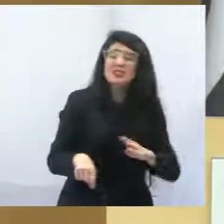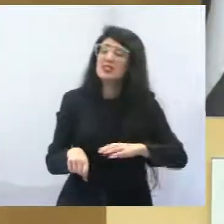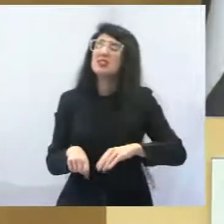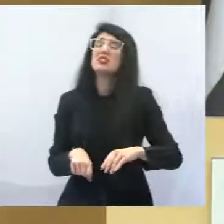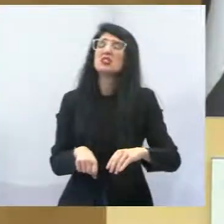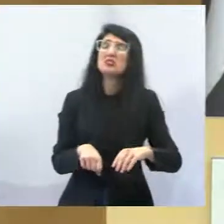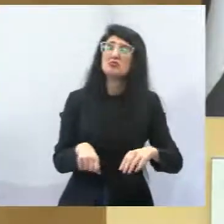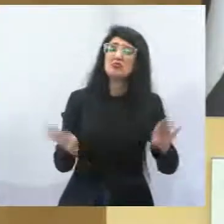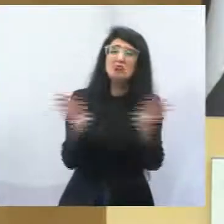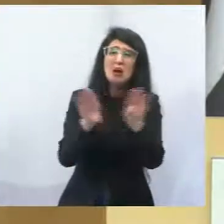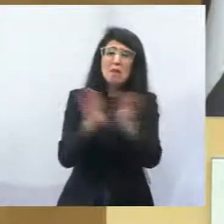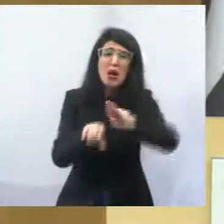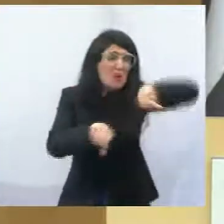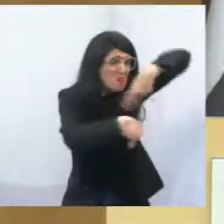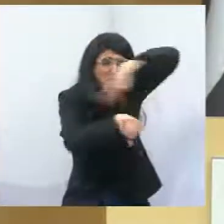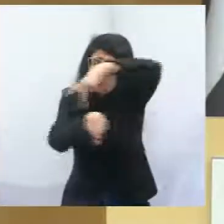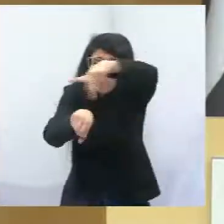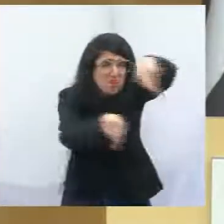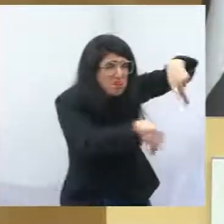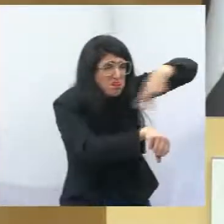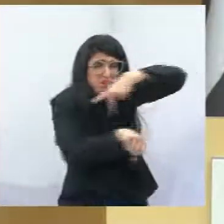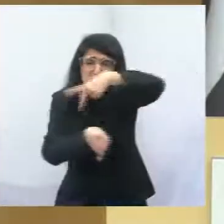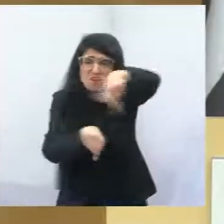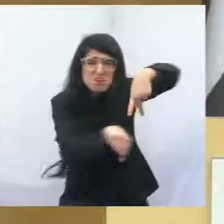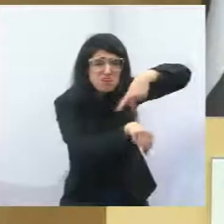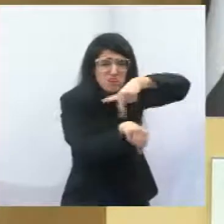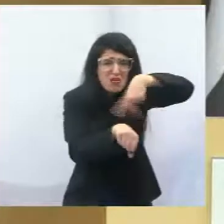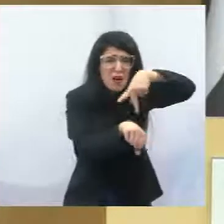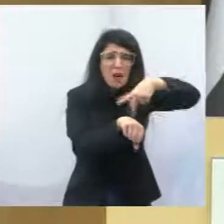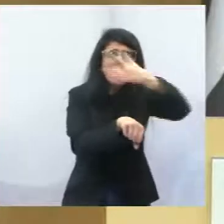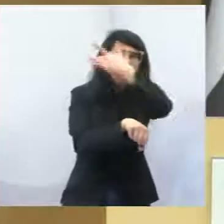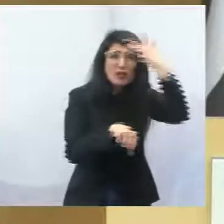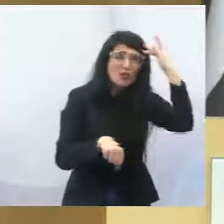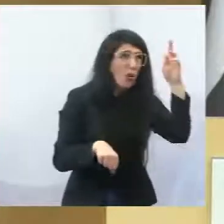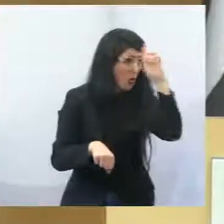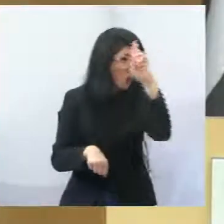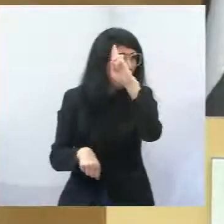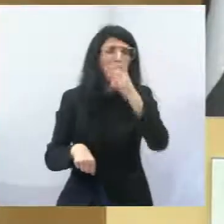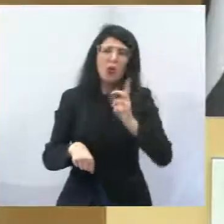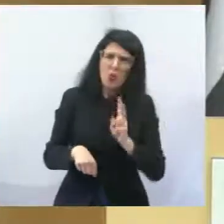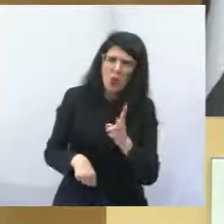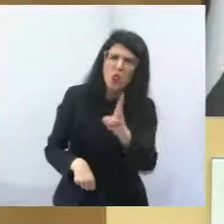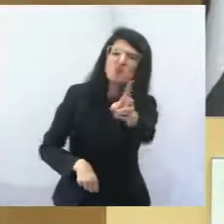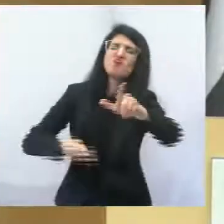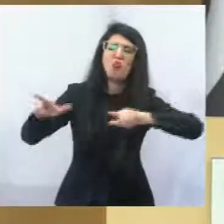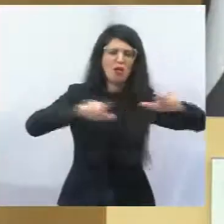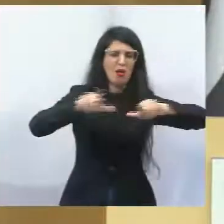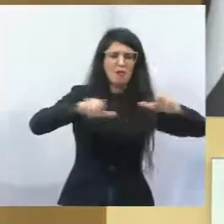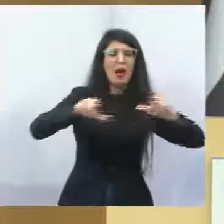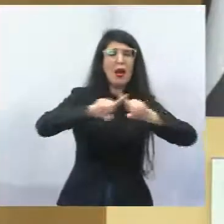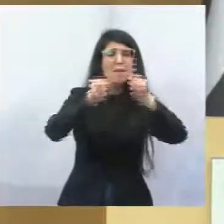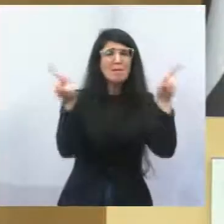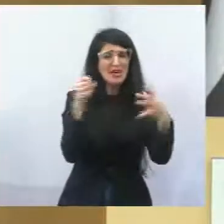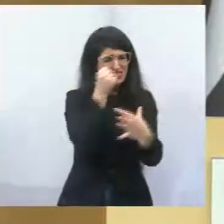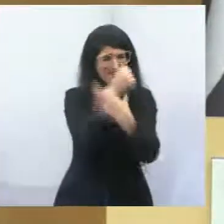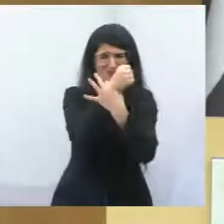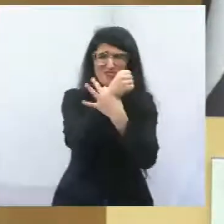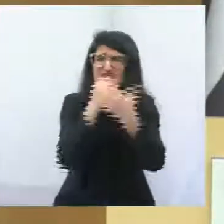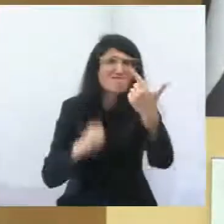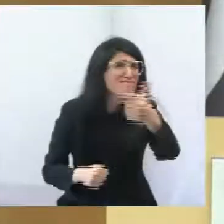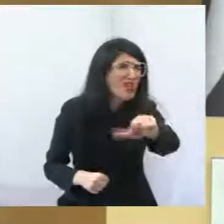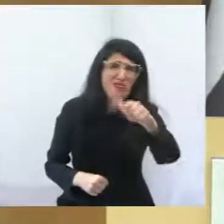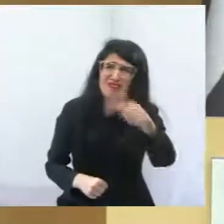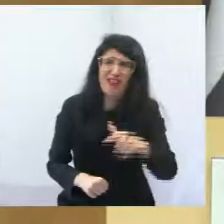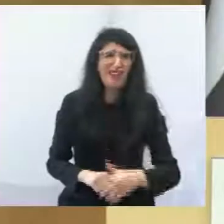Os motoristas de aplicativo, na verdade, são empregados e não tem nenhuma proteção social. Todo o risco do